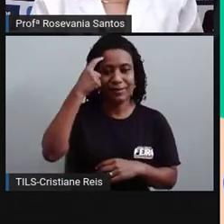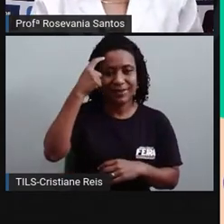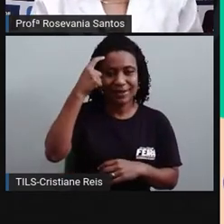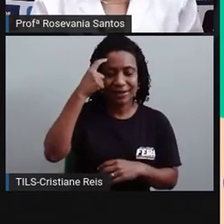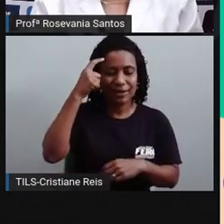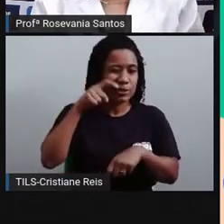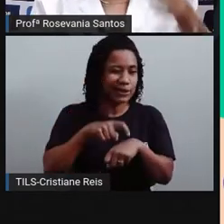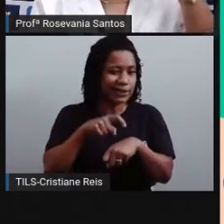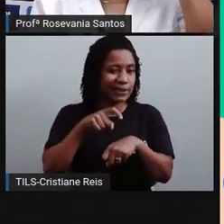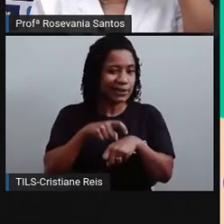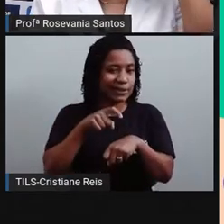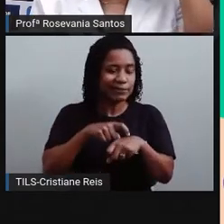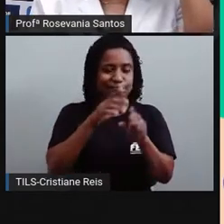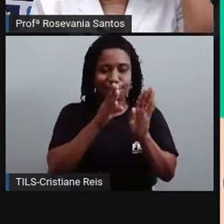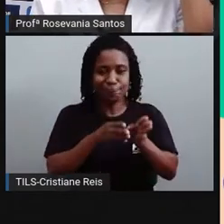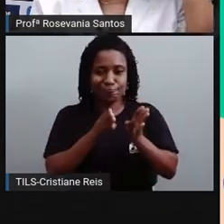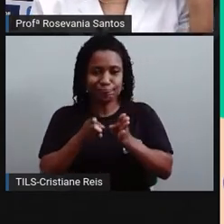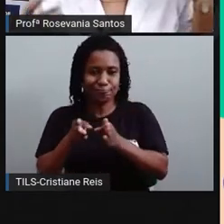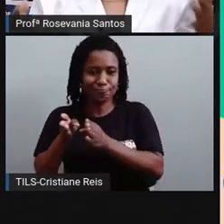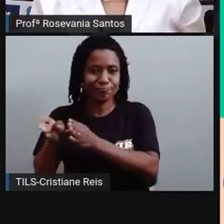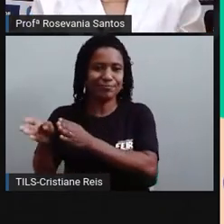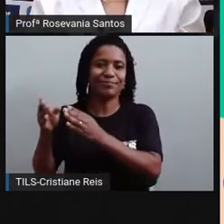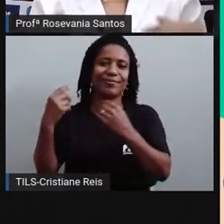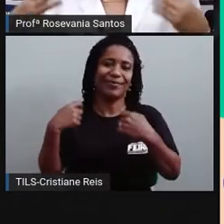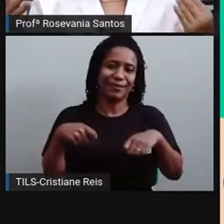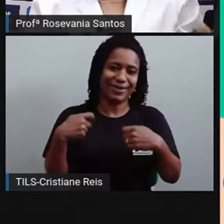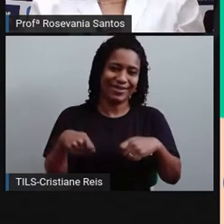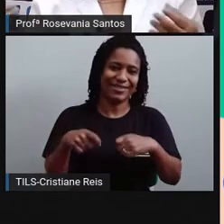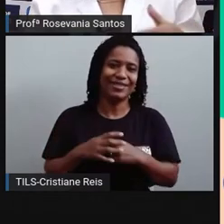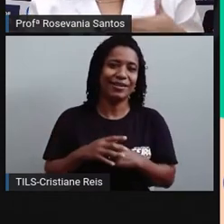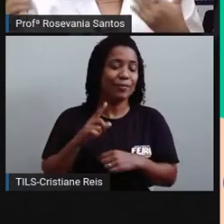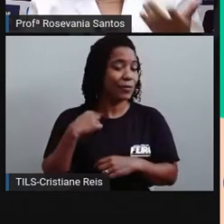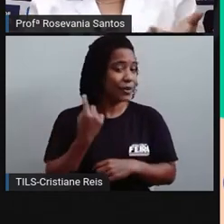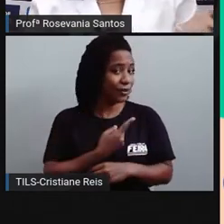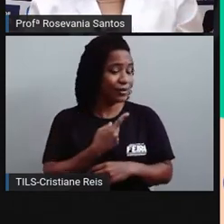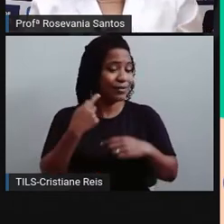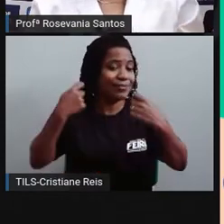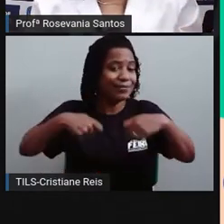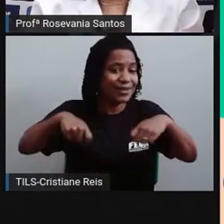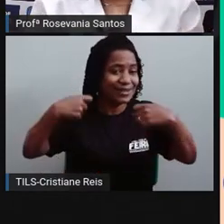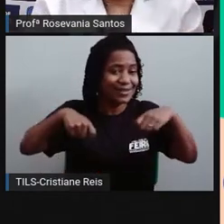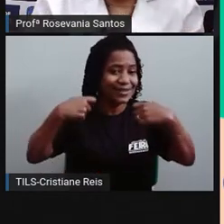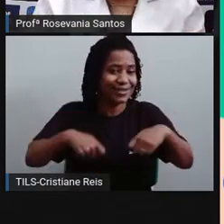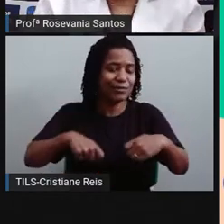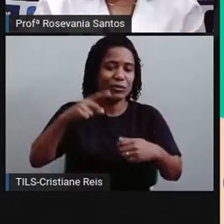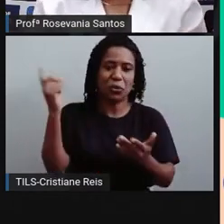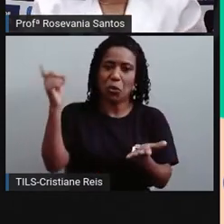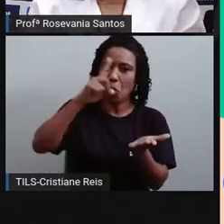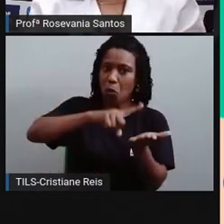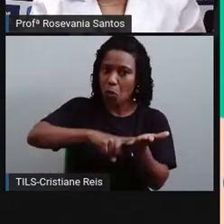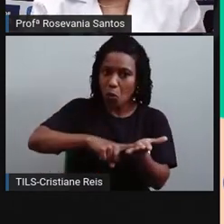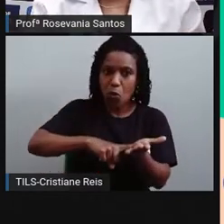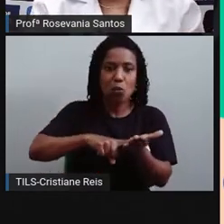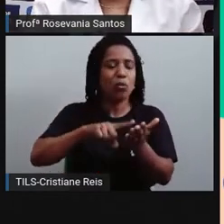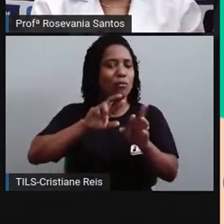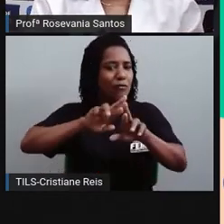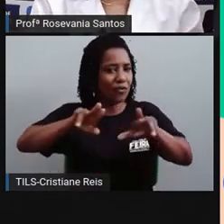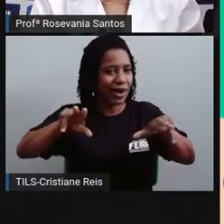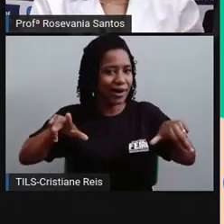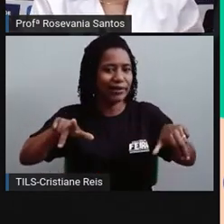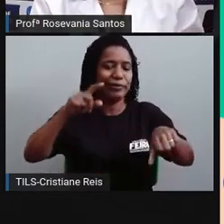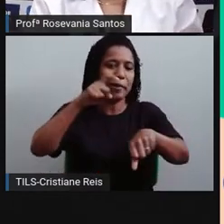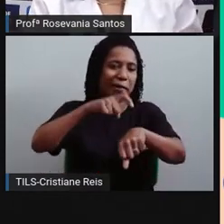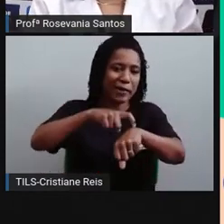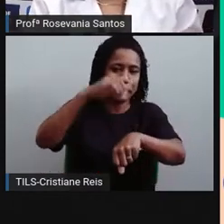né? Marcando o horário, né? E até porque a gente precisa também cumprir com os nossos compromissos. E boa parte desses